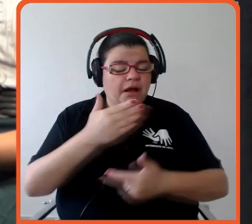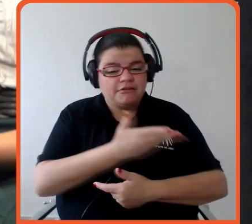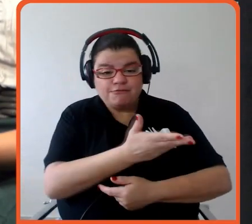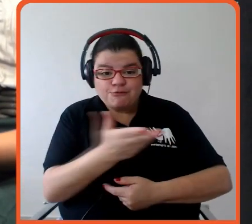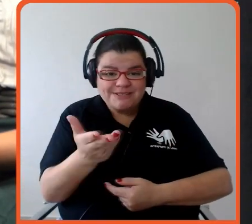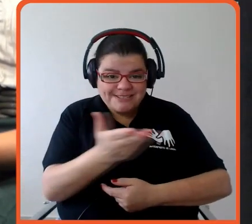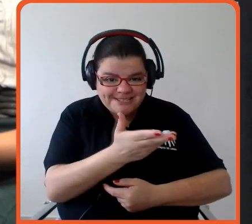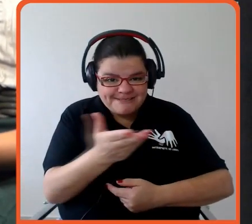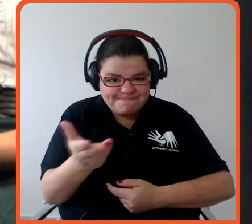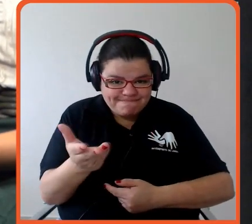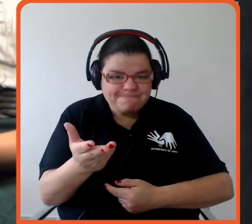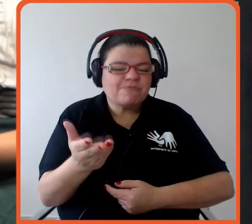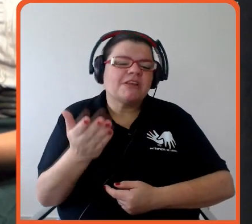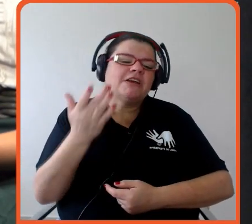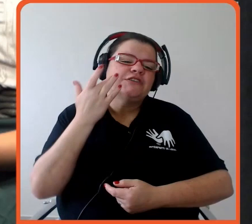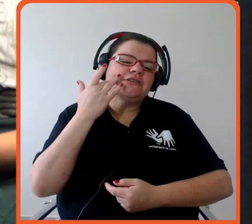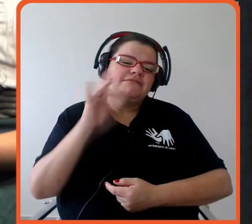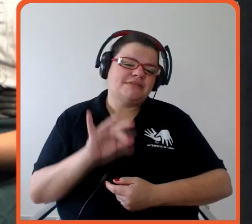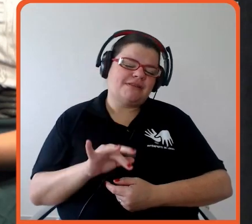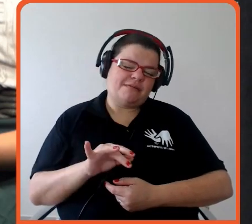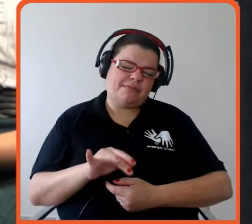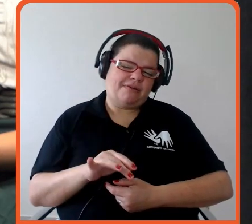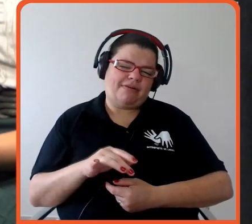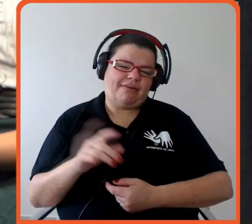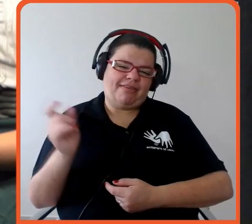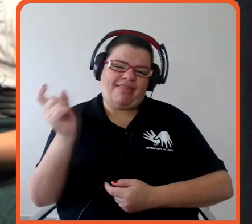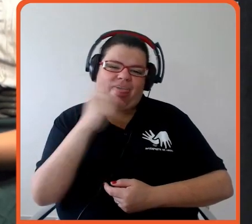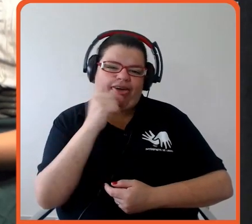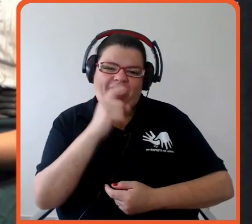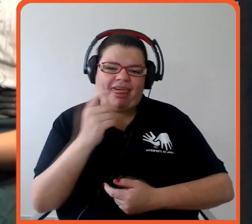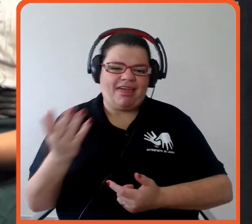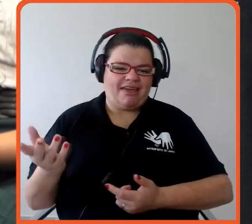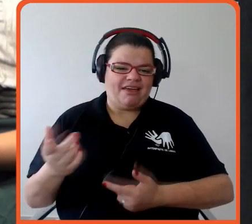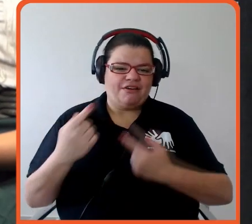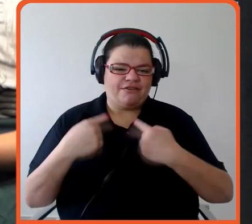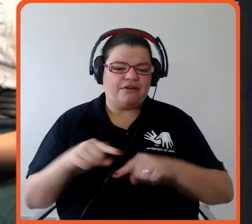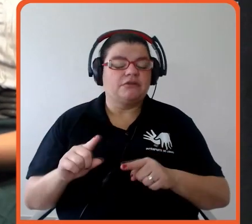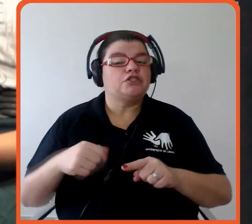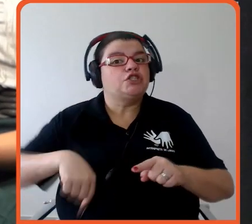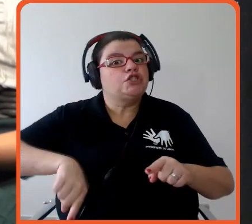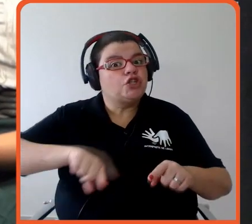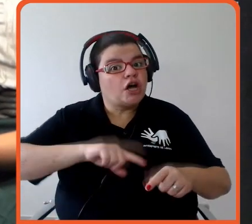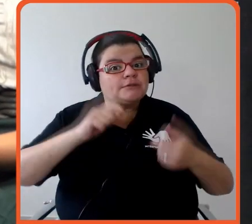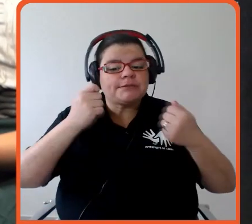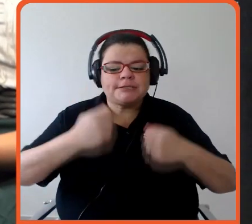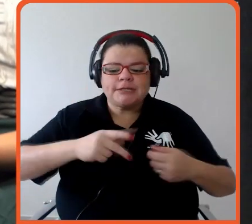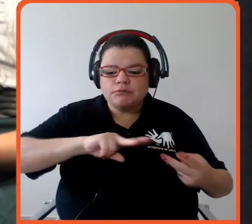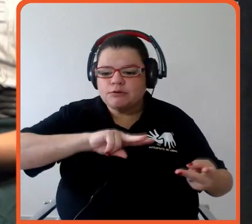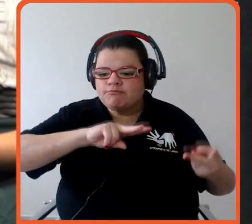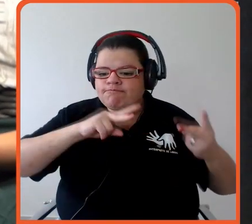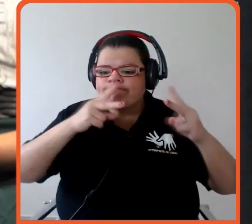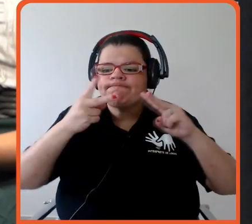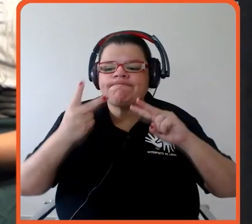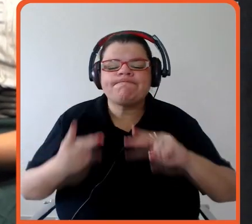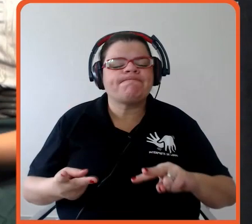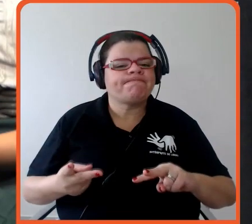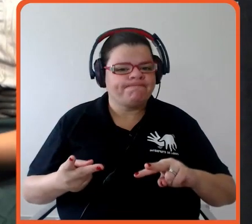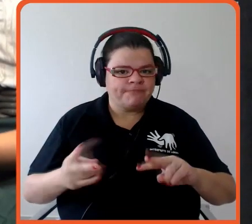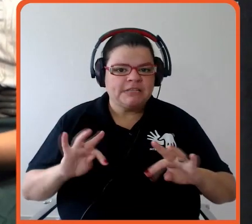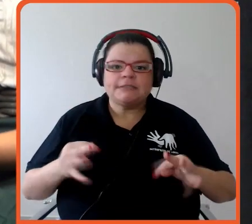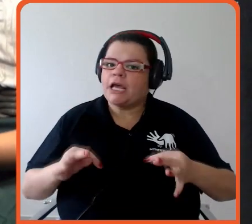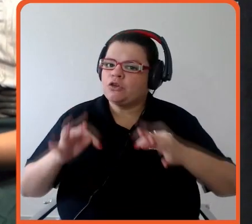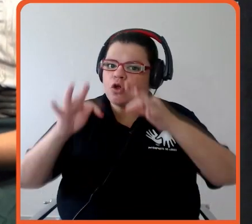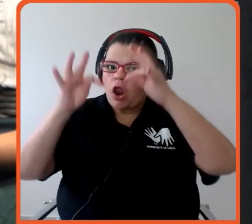a gente sabe que não é panaceia, né, a gente tem sim que fazer uma transição tecnológica importante, né, sair de uma